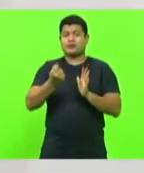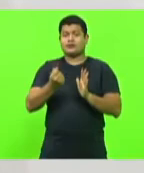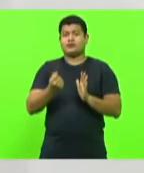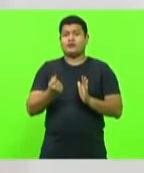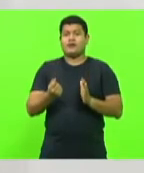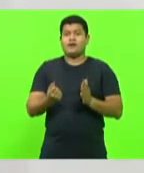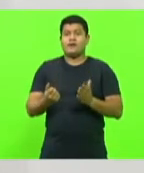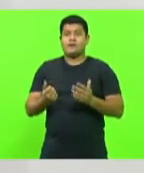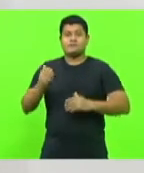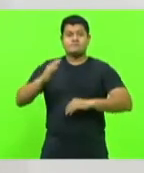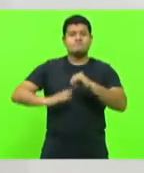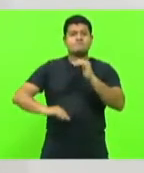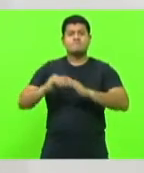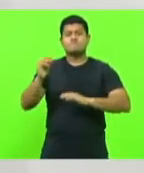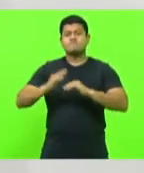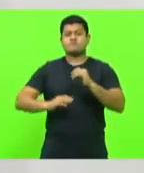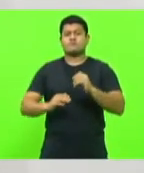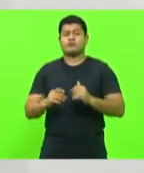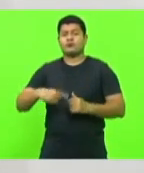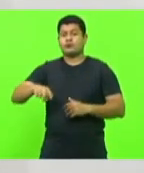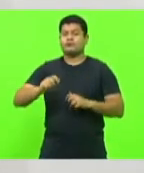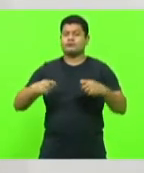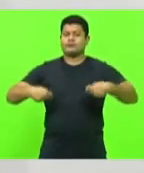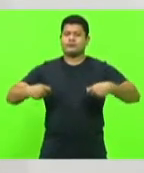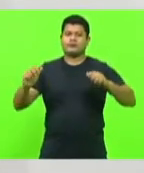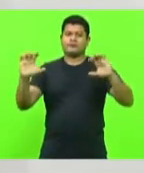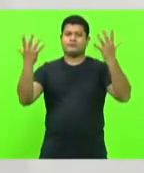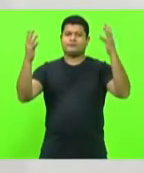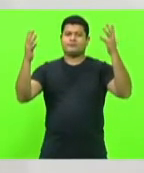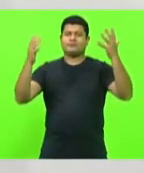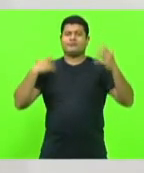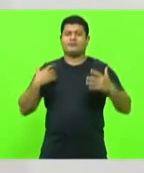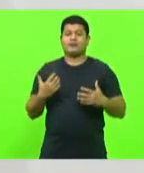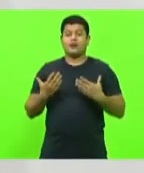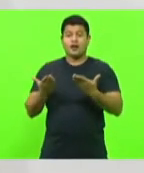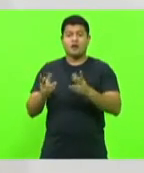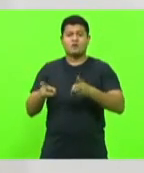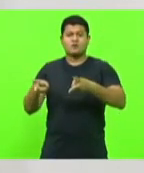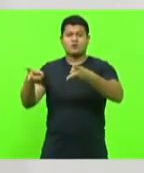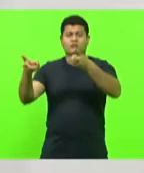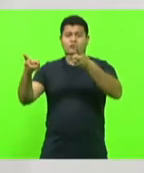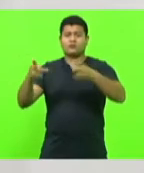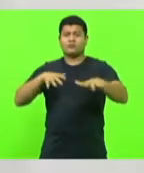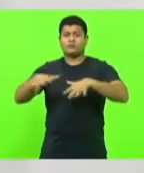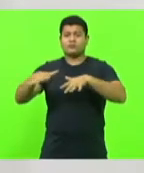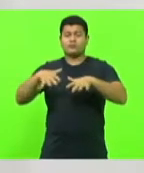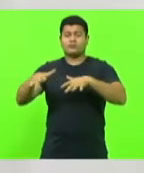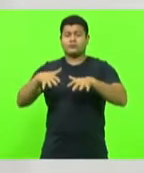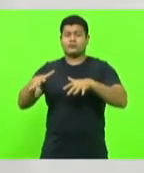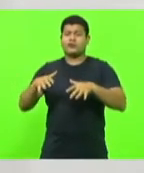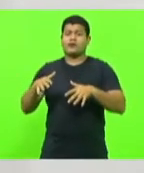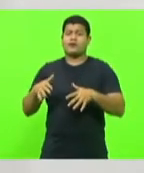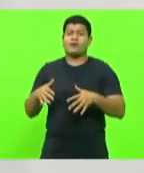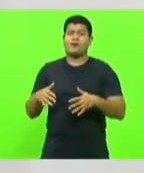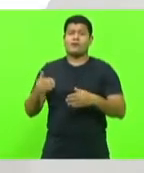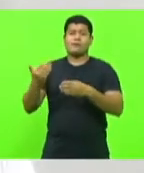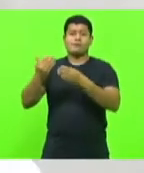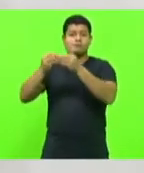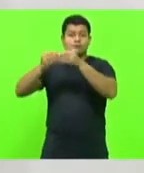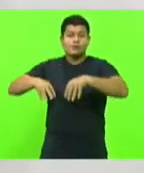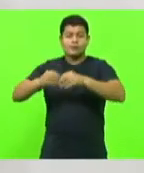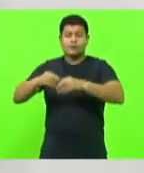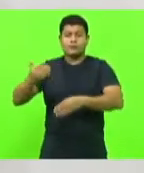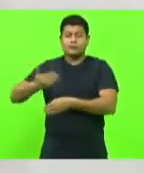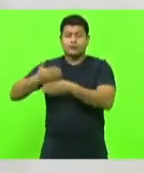Na prática, temos que comemorar. Vida longa ao movimento de atingidos por barragens, porque água e energia